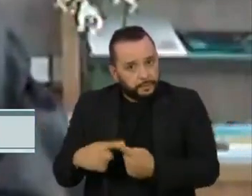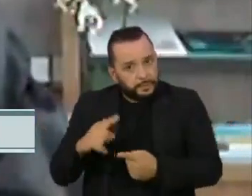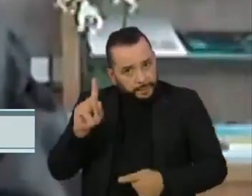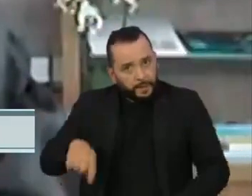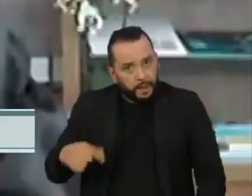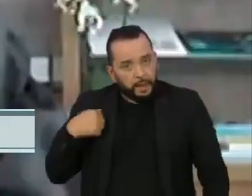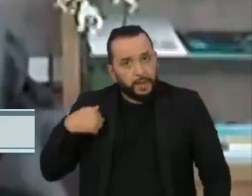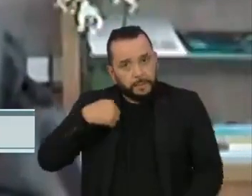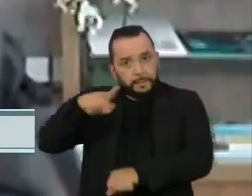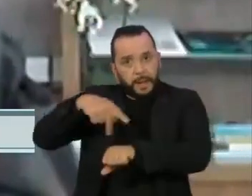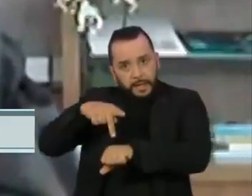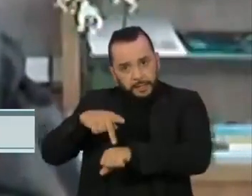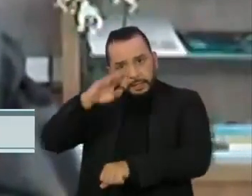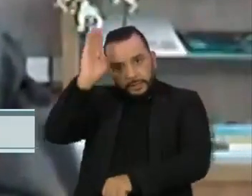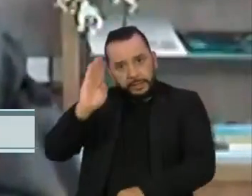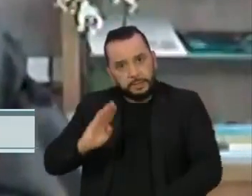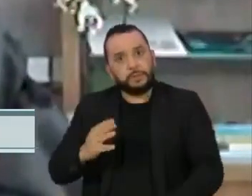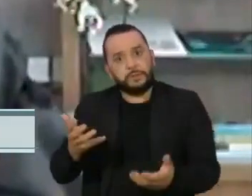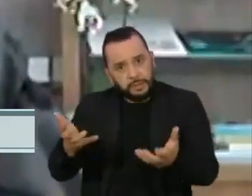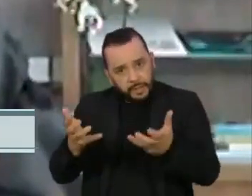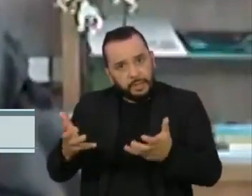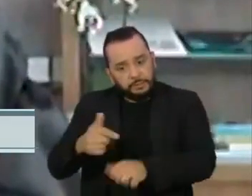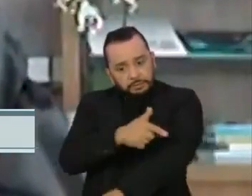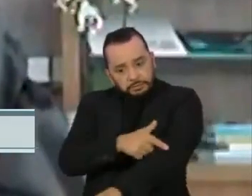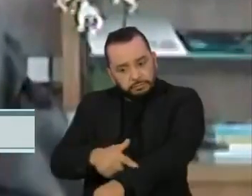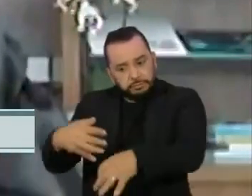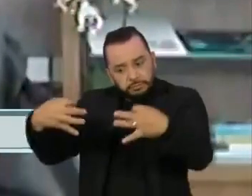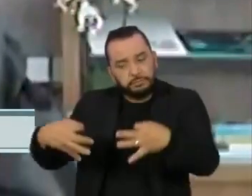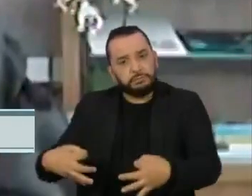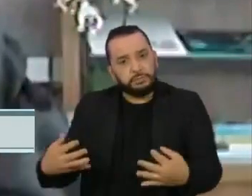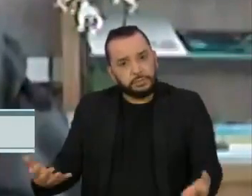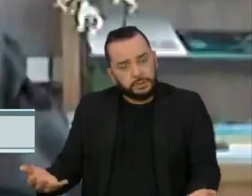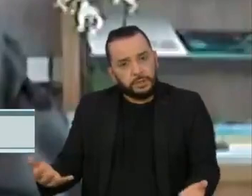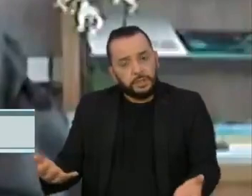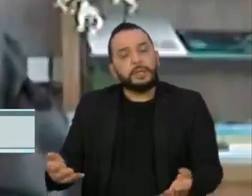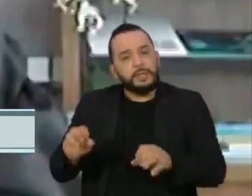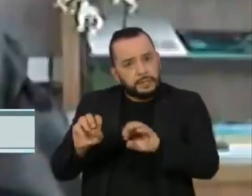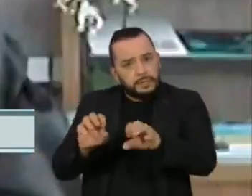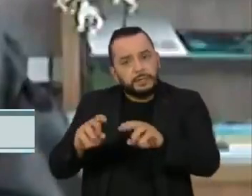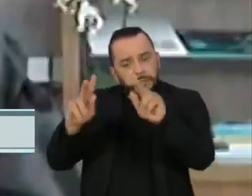o país que nós queremos e a gente na vida ensina sempre.